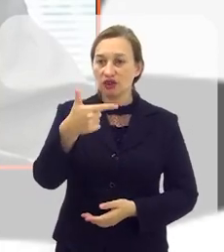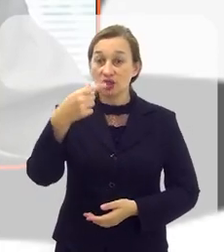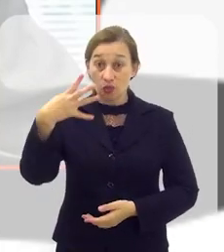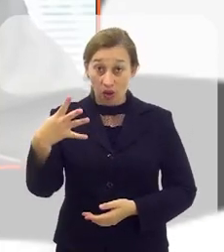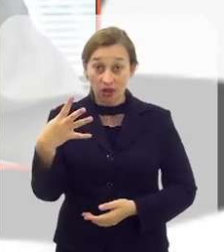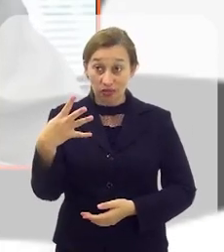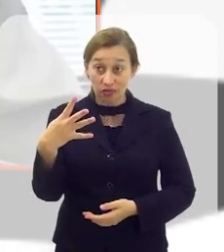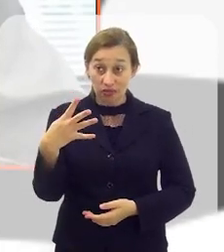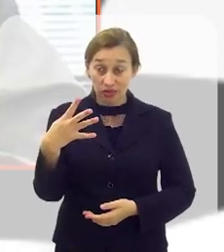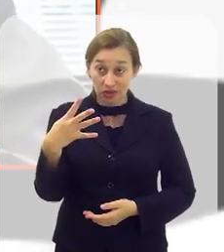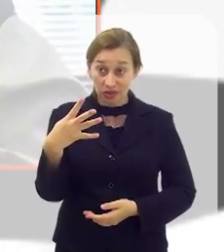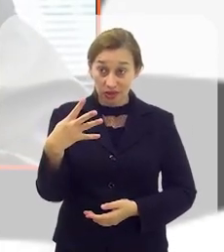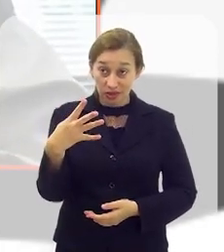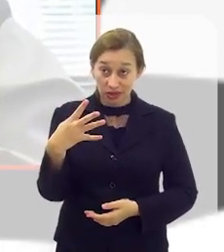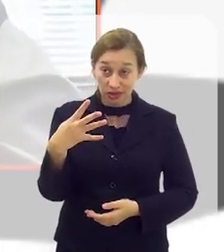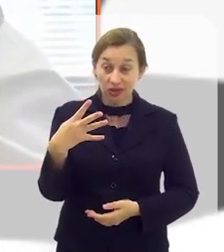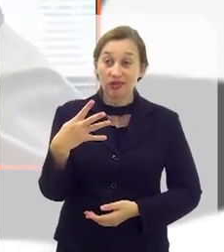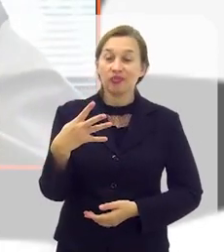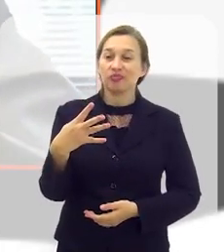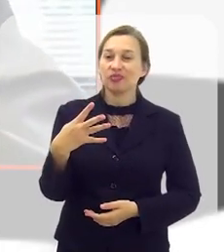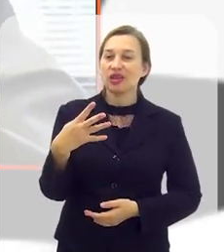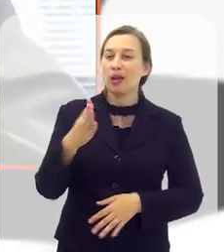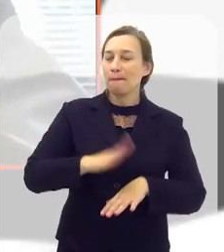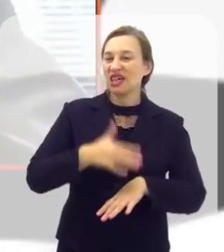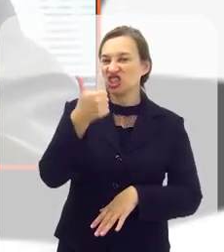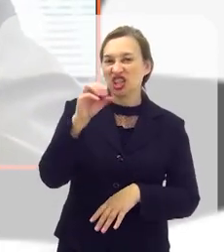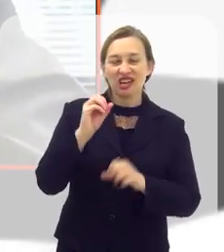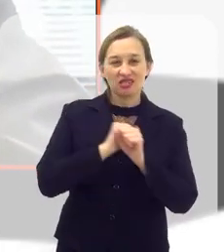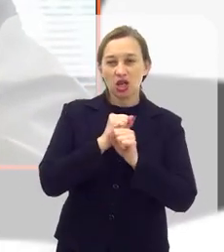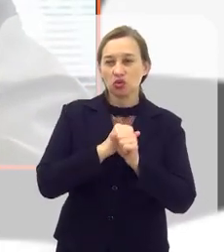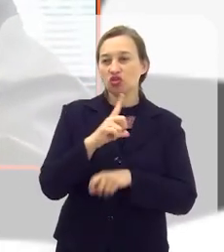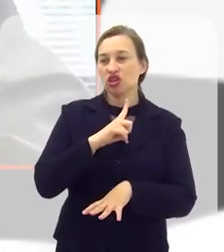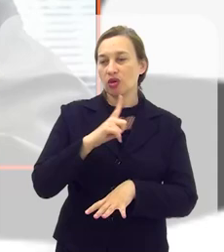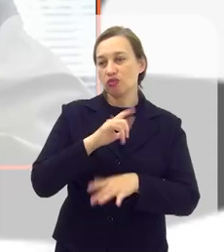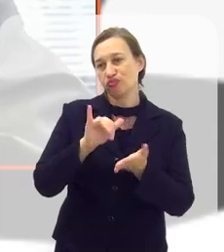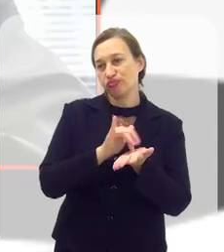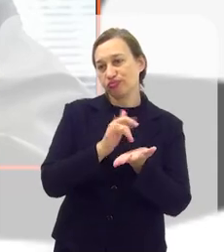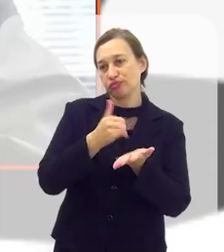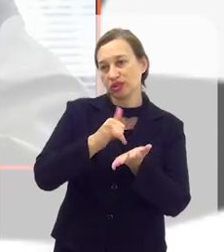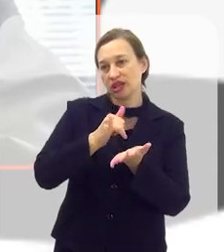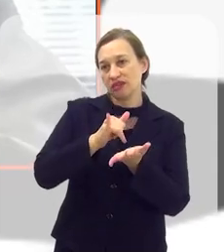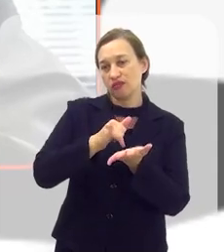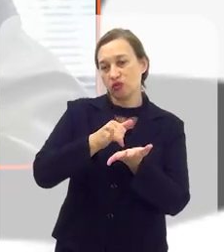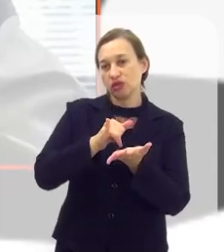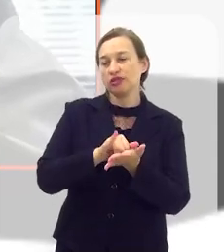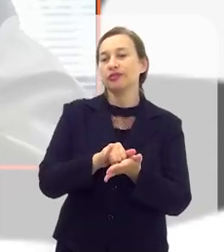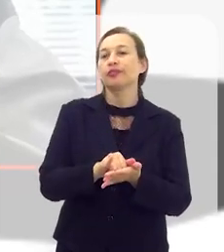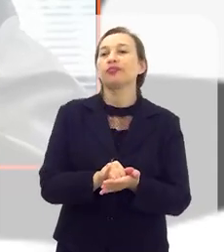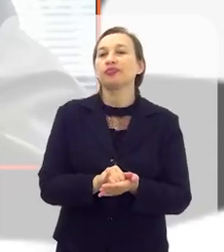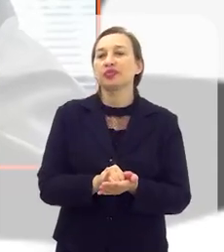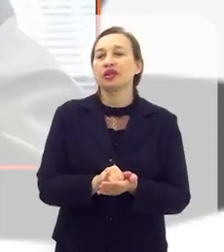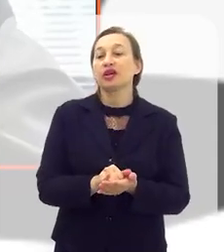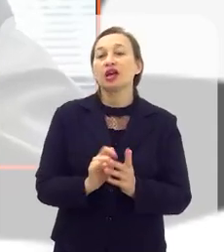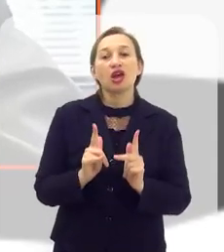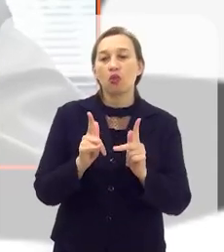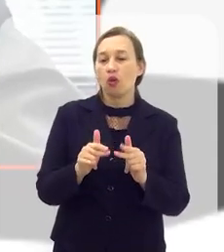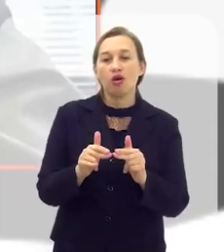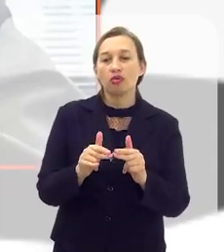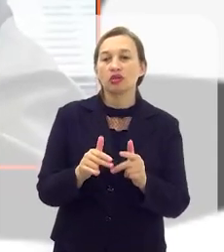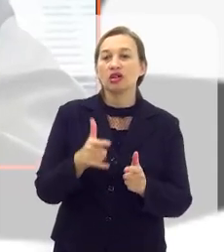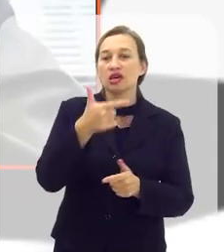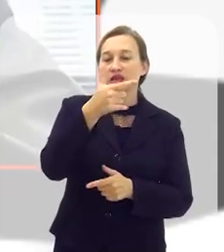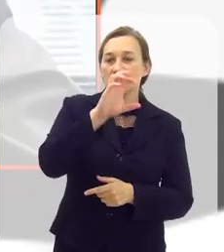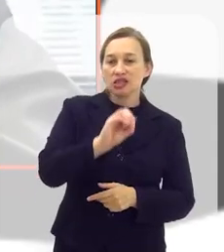024, que é o telefone que eu tenho há mais de 10 anos, e que é o mesmo